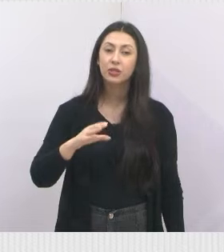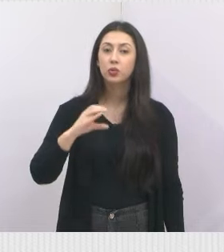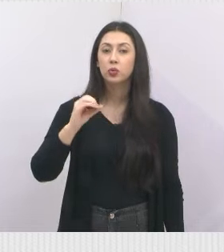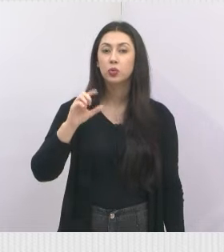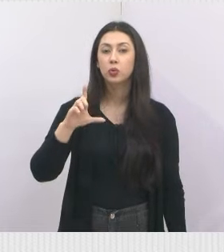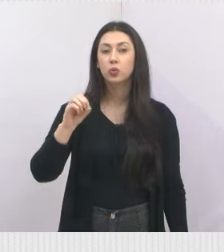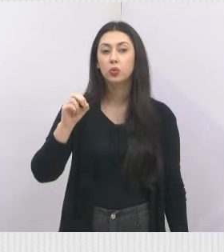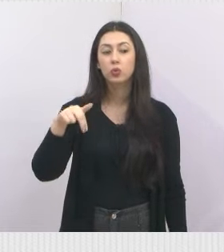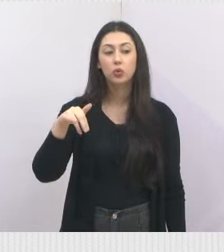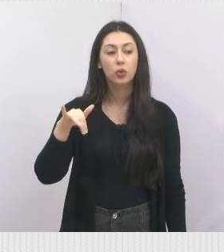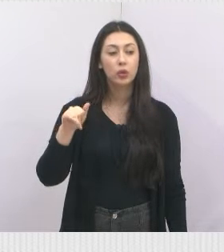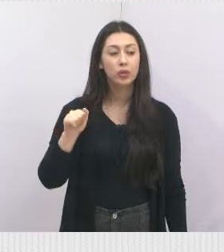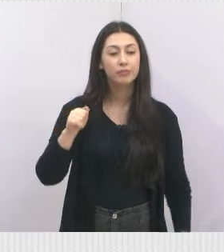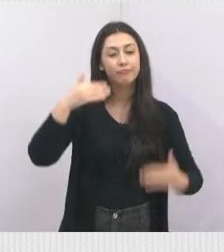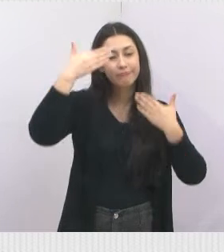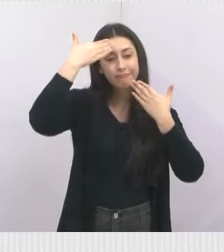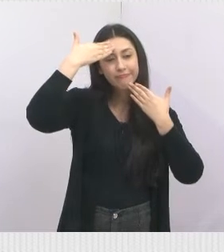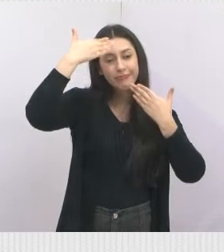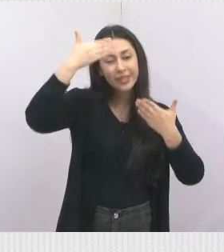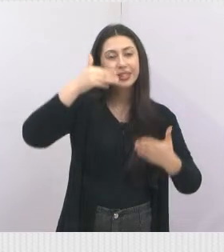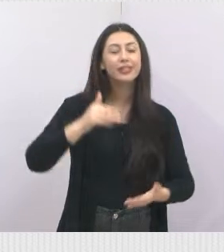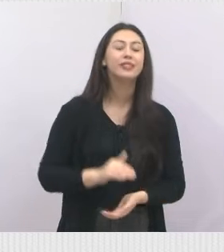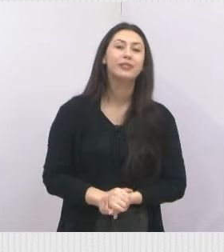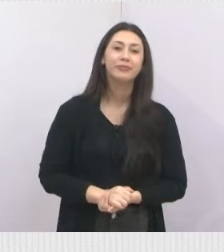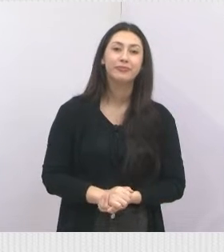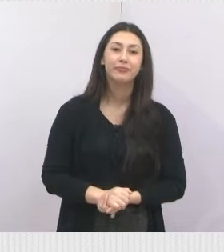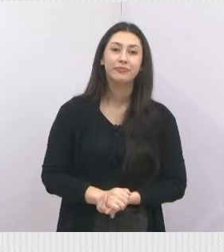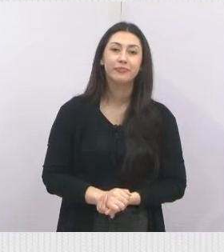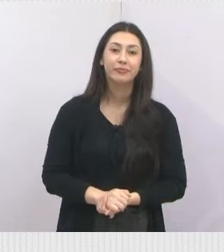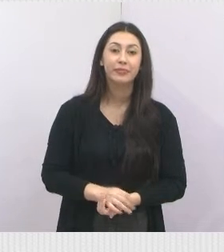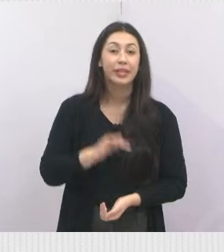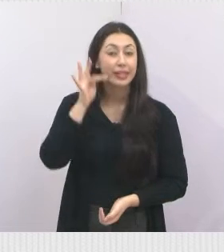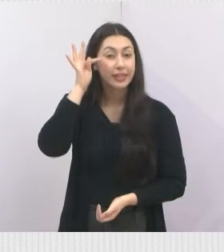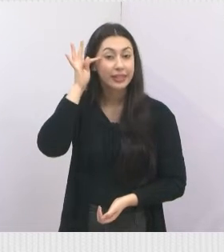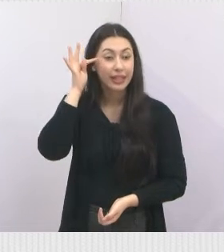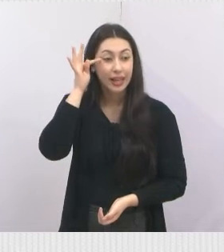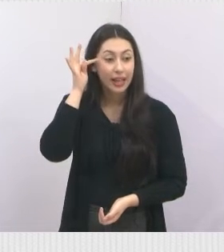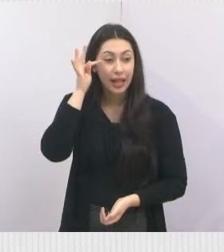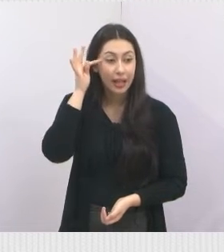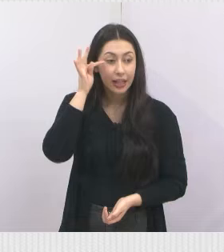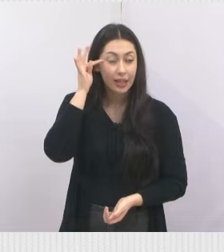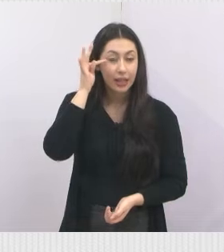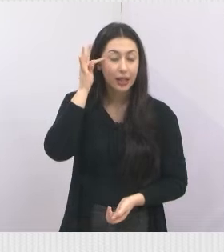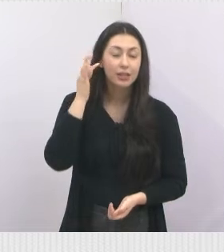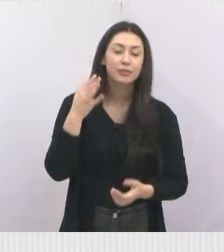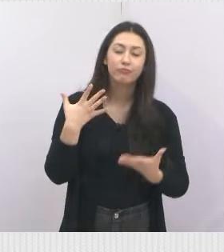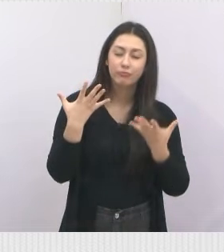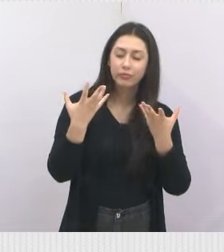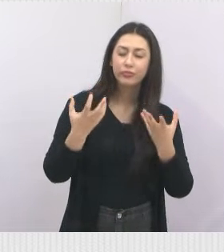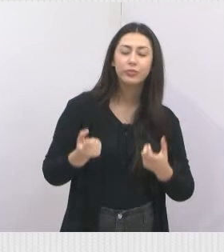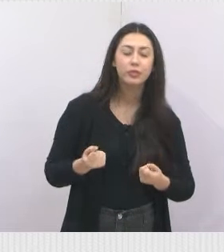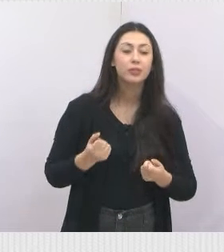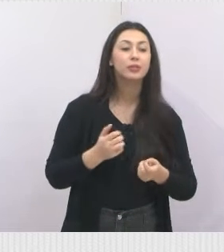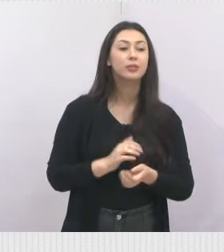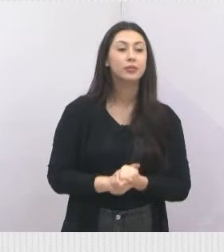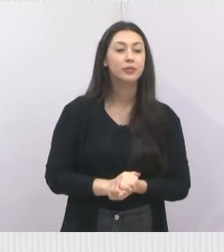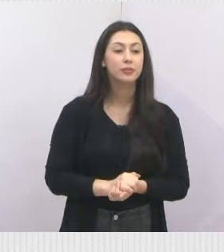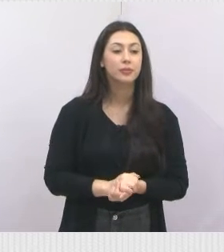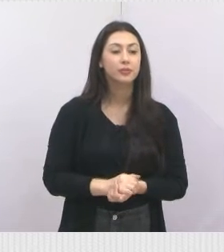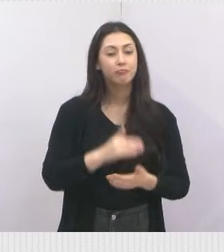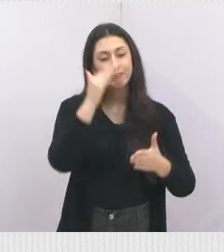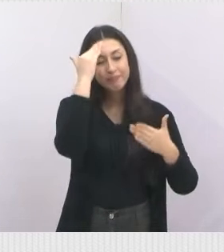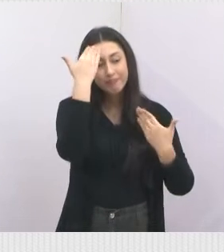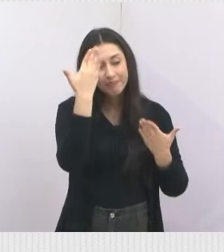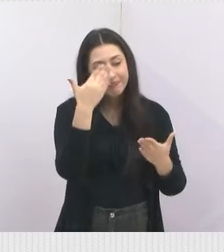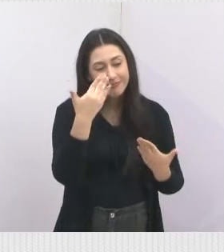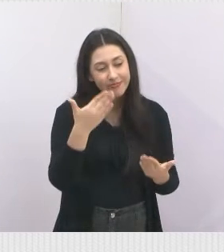no Colônia. Então, muito obrigada, Maria Tereza, por acatar a minha indicação, juntamente com o vereador Hernani, para essa